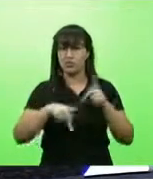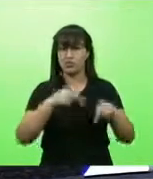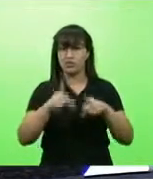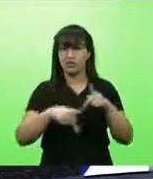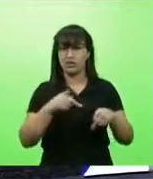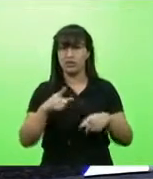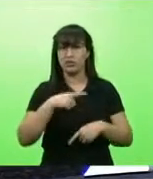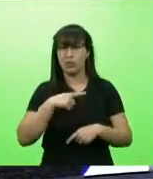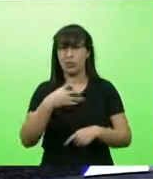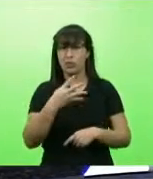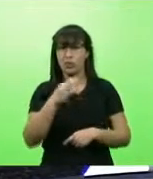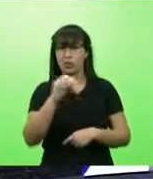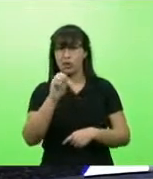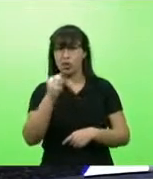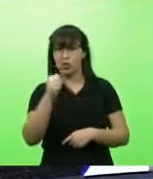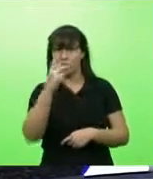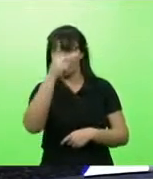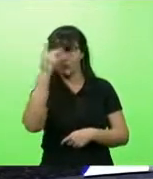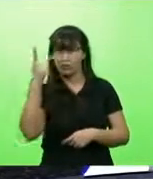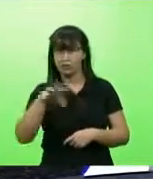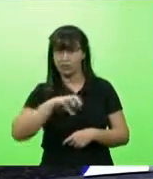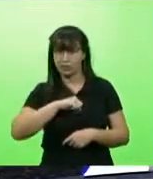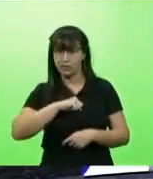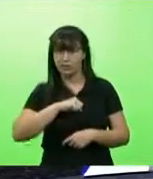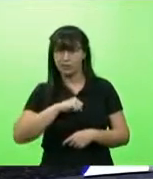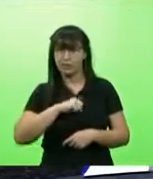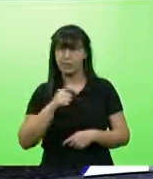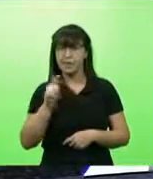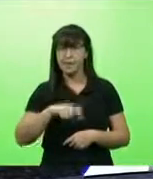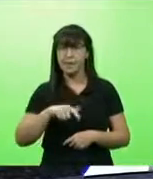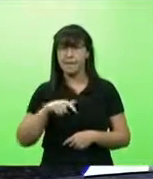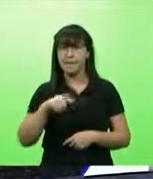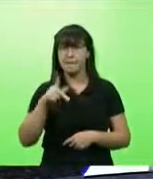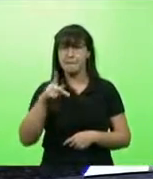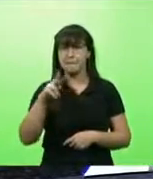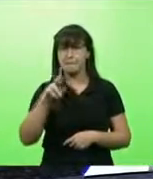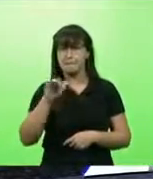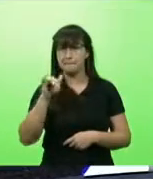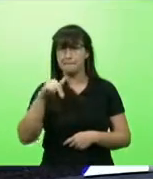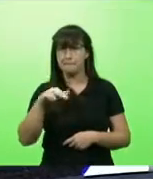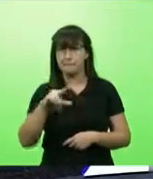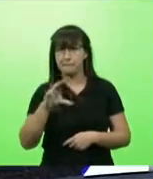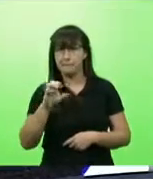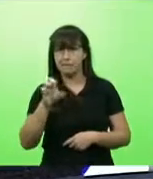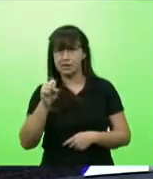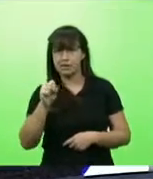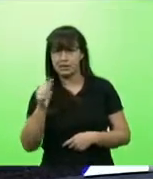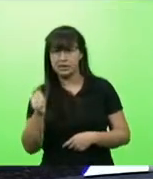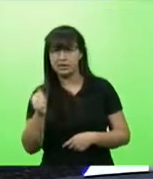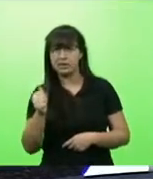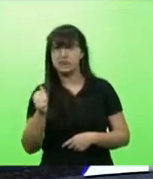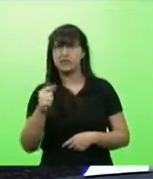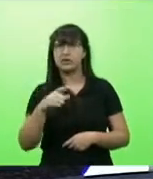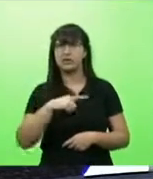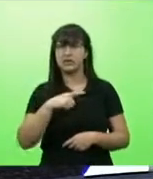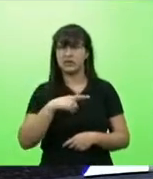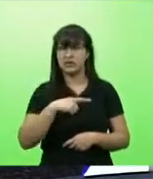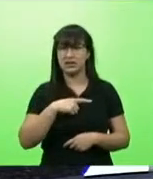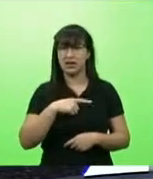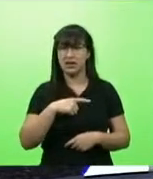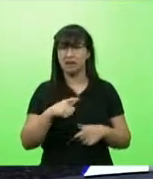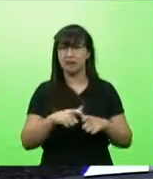O município de Princesa tem 2.758 habitantes, 10 a mais do que